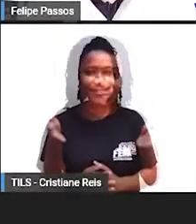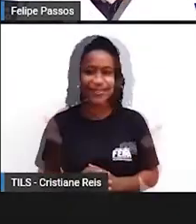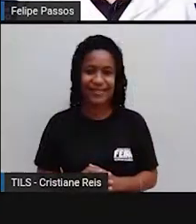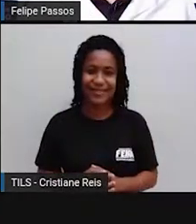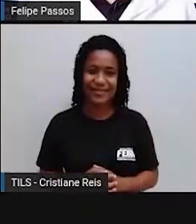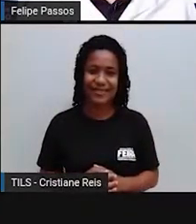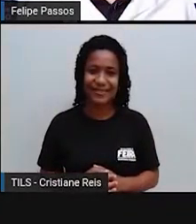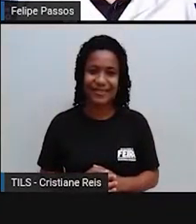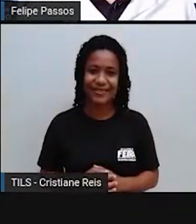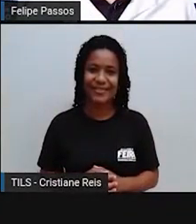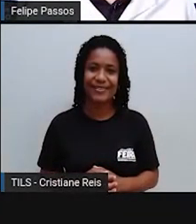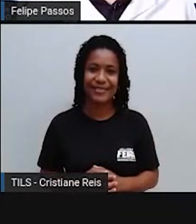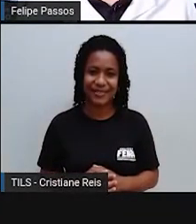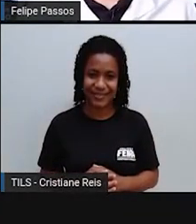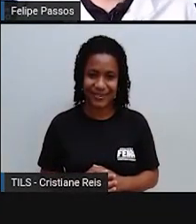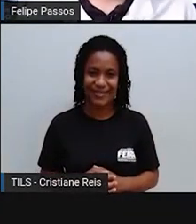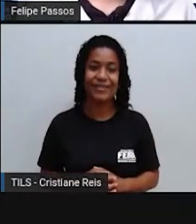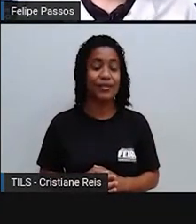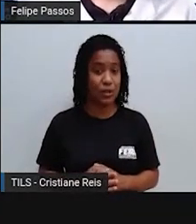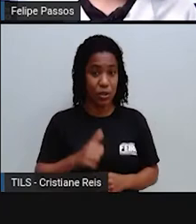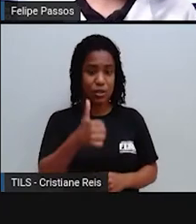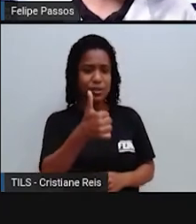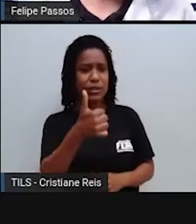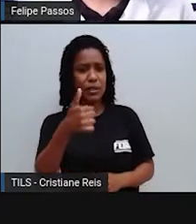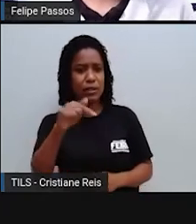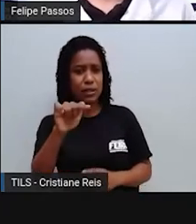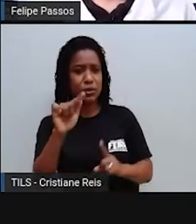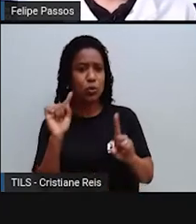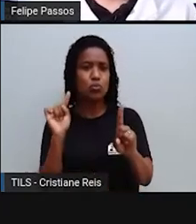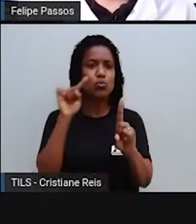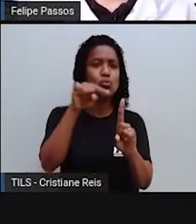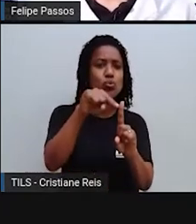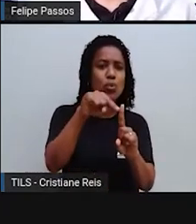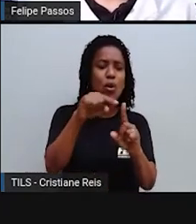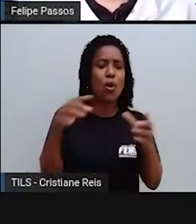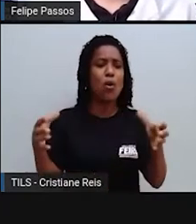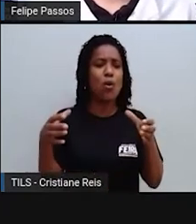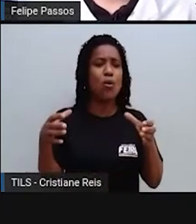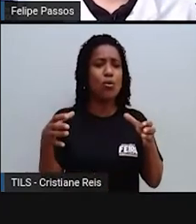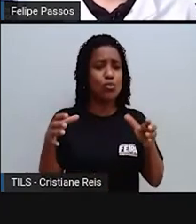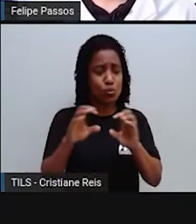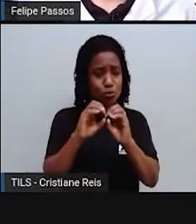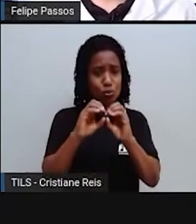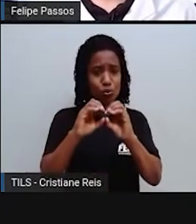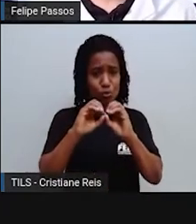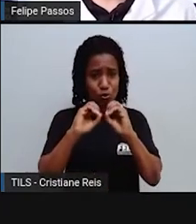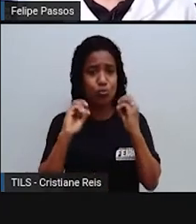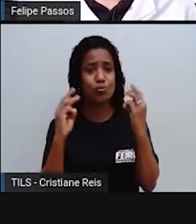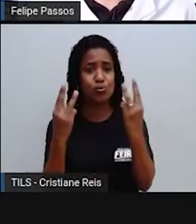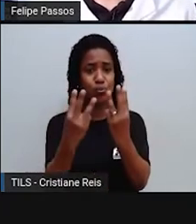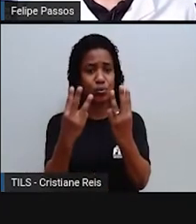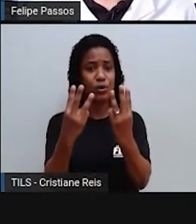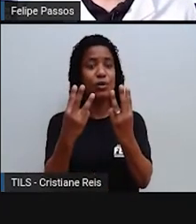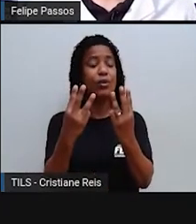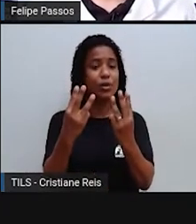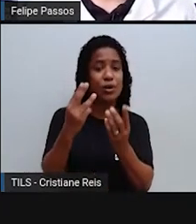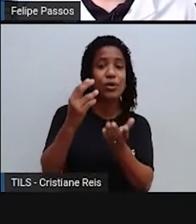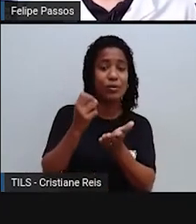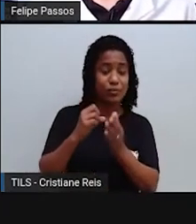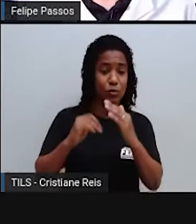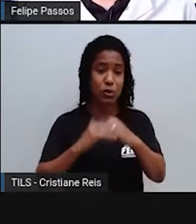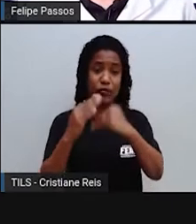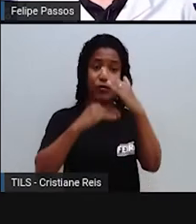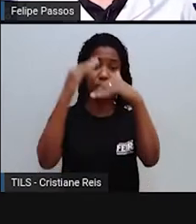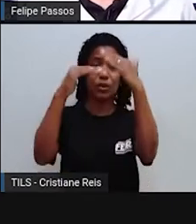os 17 objetivos da ONU para o desenvolvimento sustentável, para o mundo sustentável.